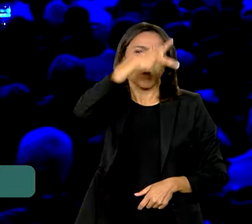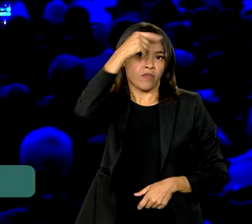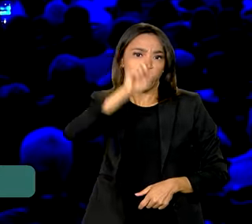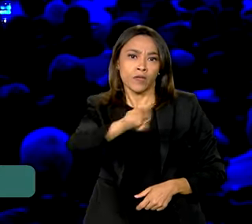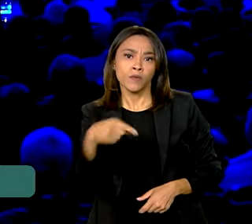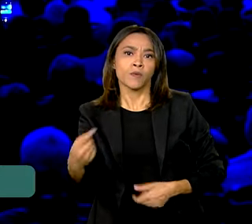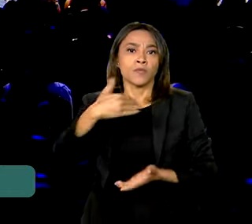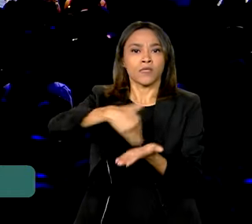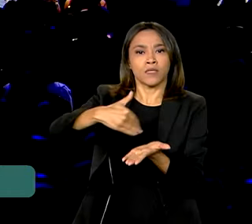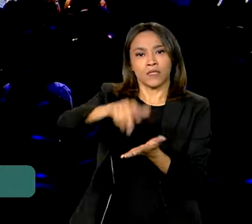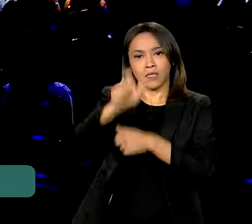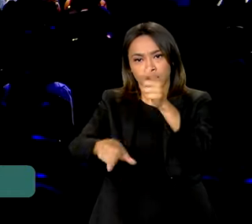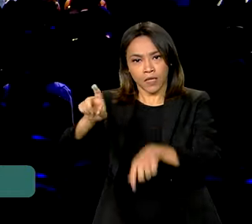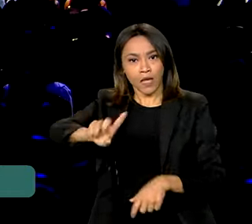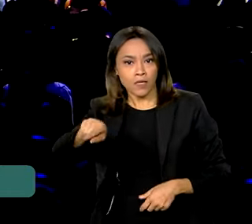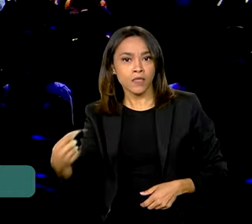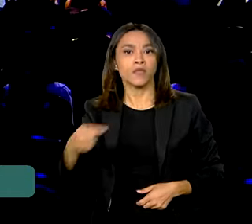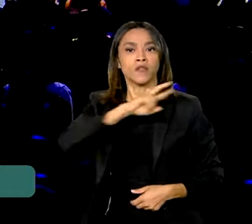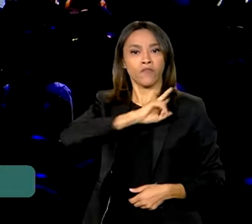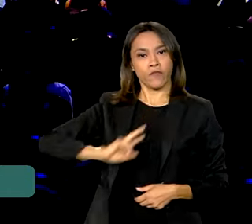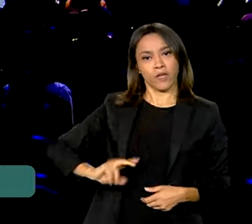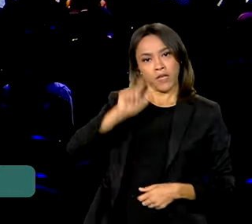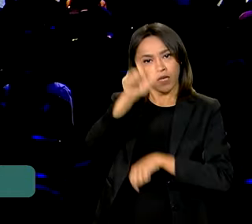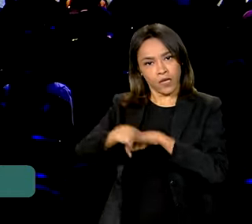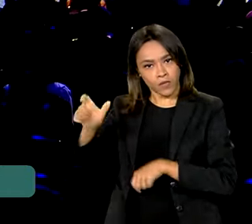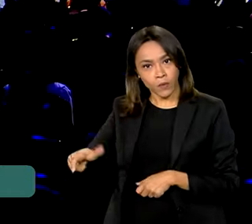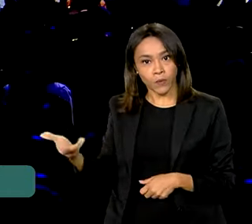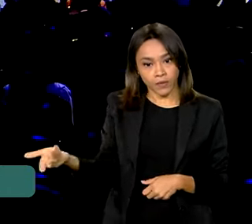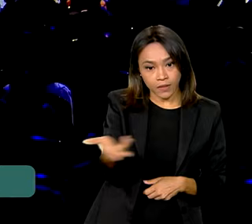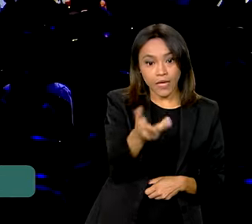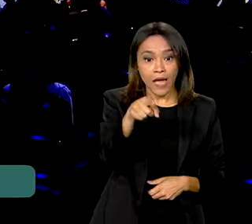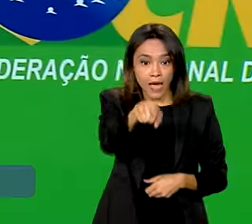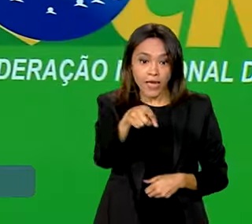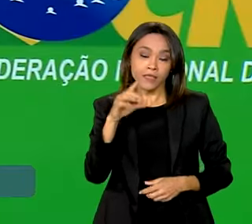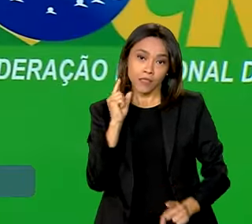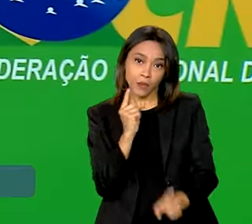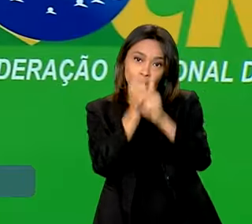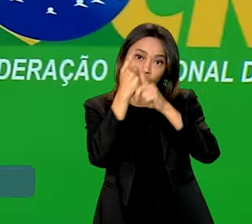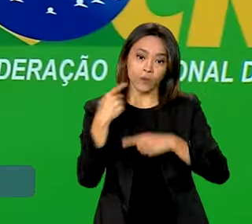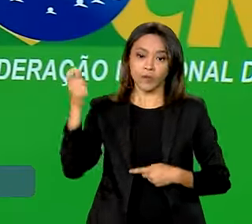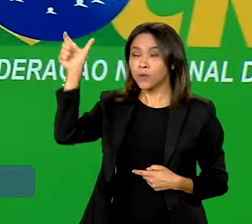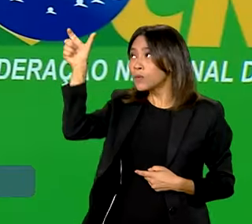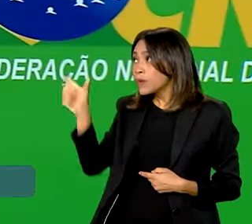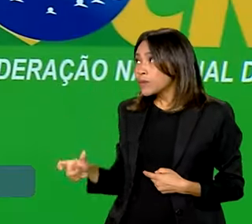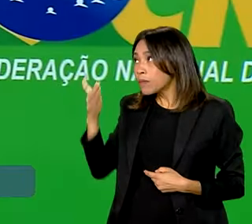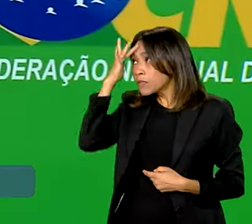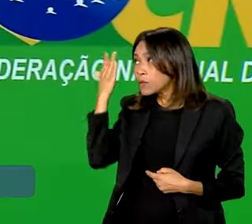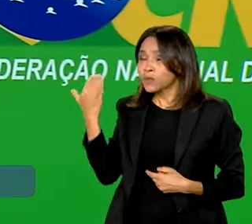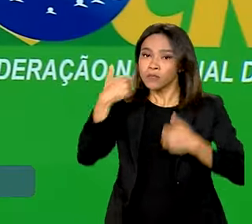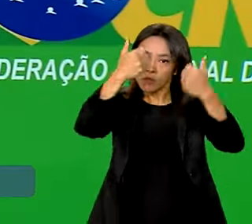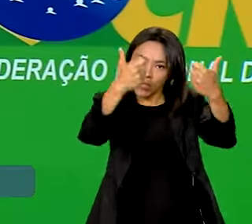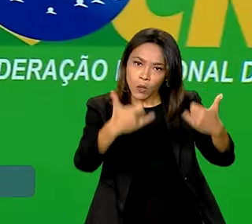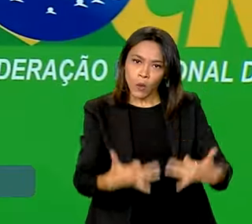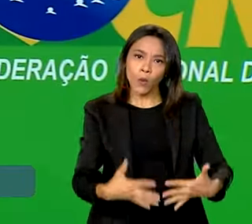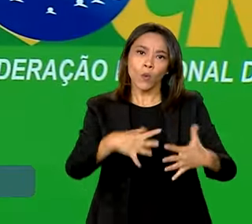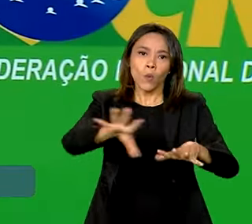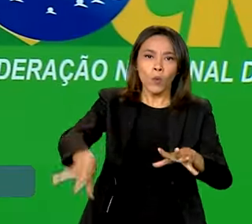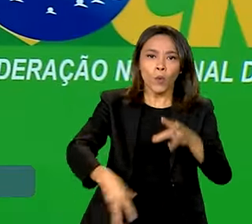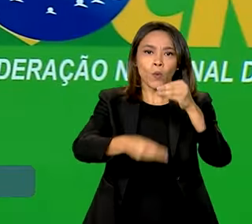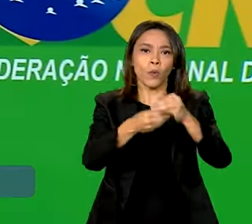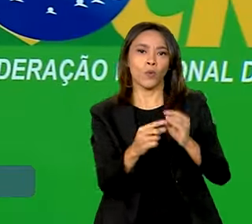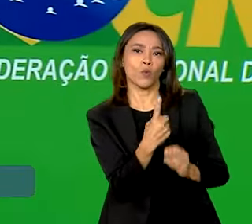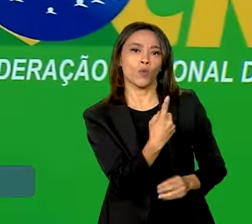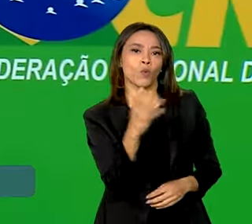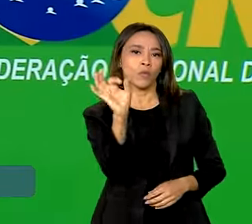vereadores. O presidente da Confederação Nacional dos Municípios citou avanços como adicional de um por cento no fundo de